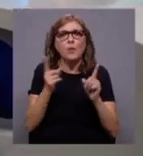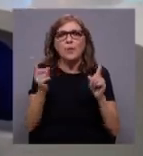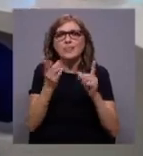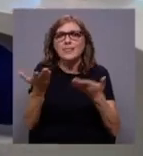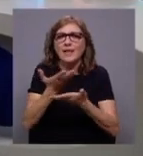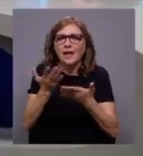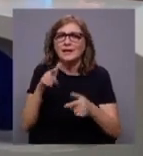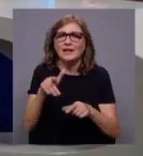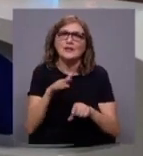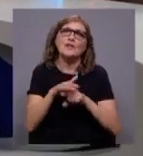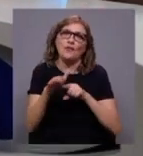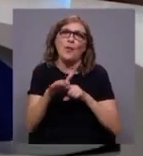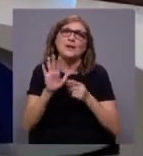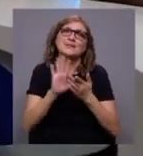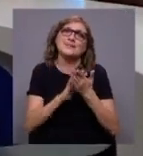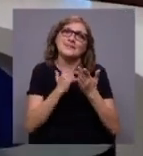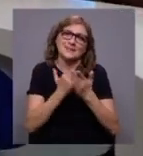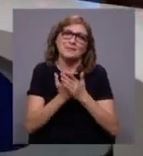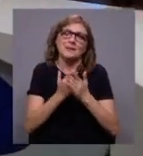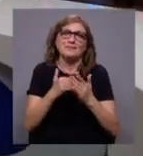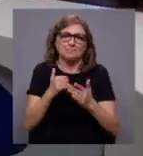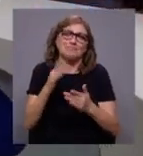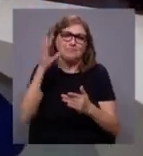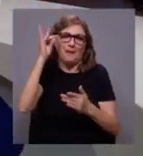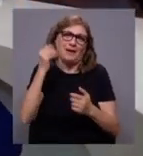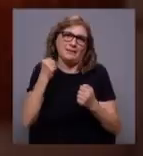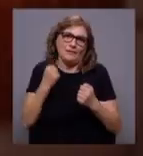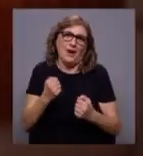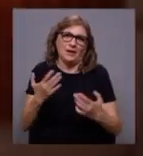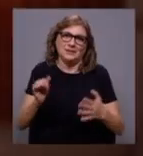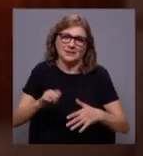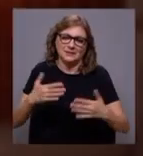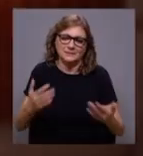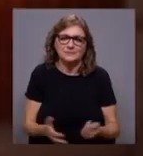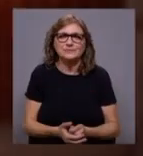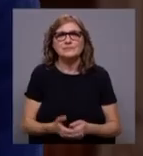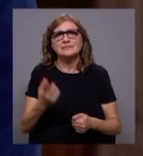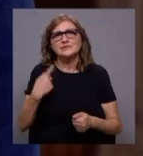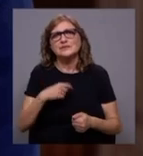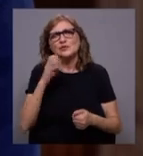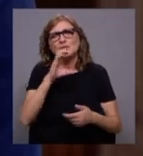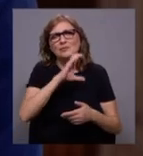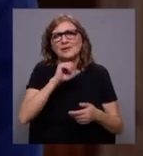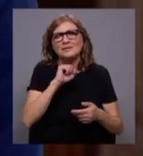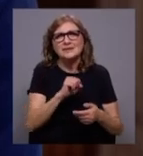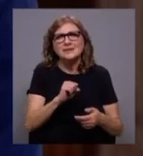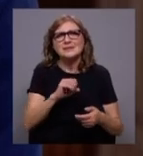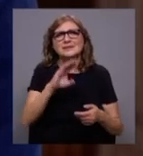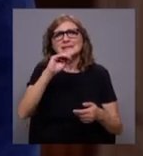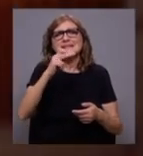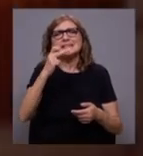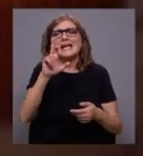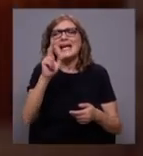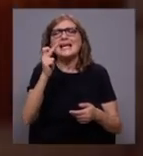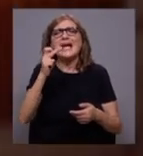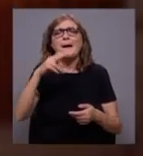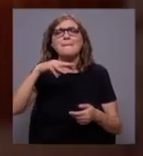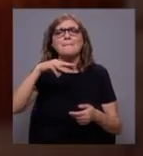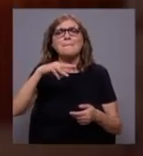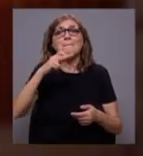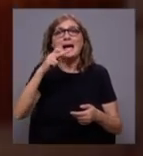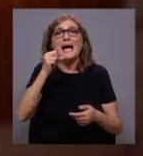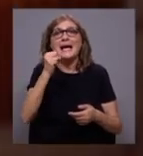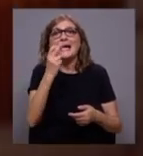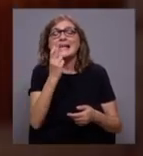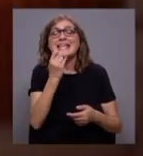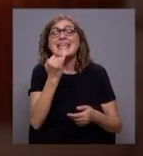influência acaba sempre por ser muito marcante. Há um estilo Saramaguiano, como muitas vezes dizem? Creio que sim. a ver com a forma ou